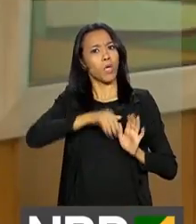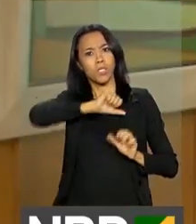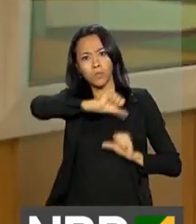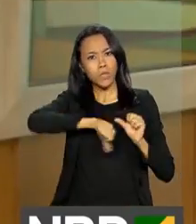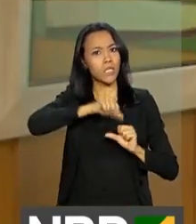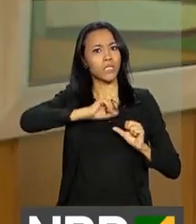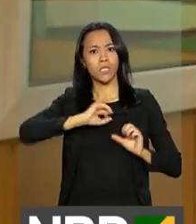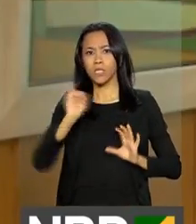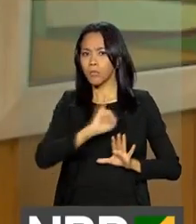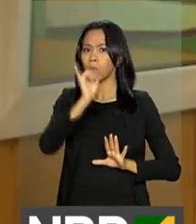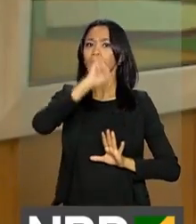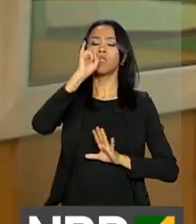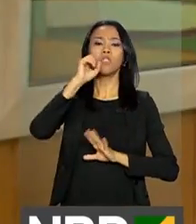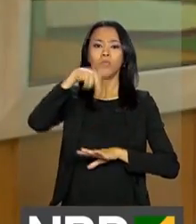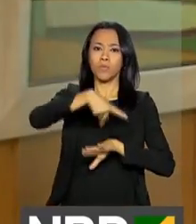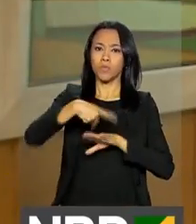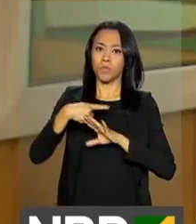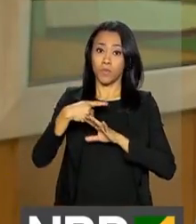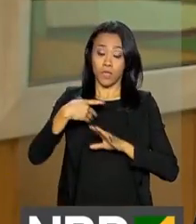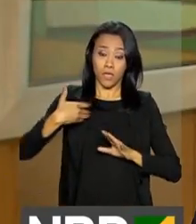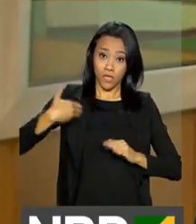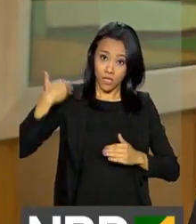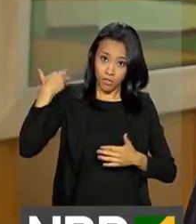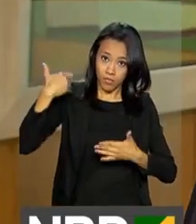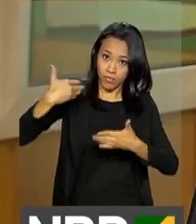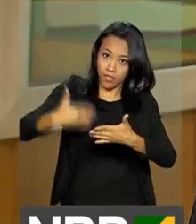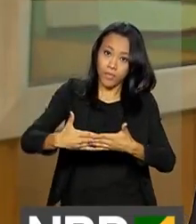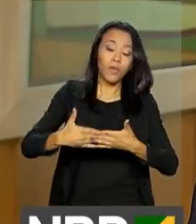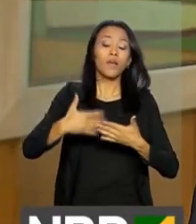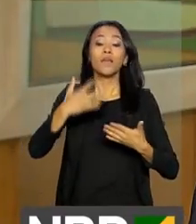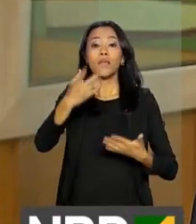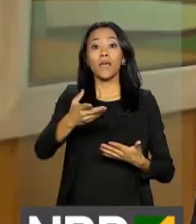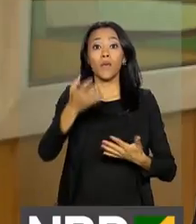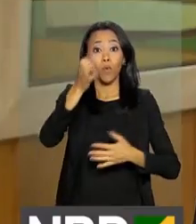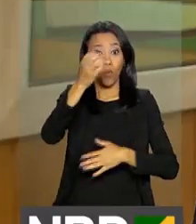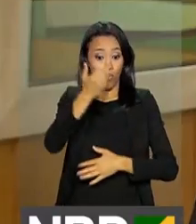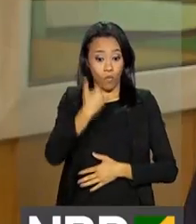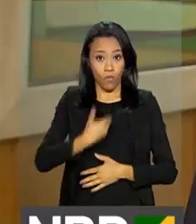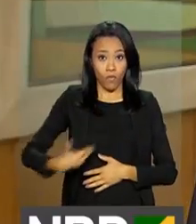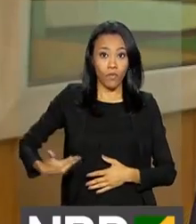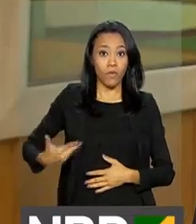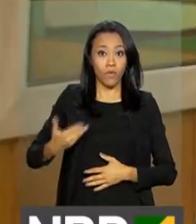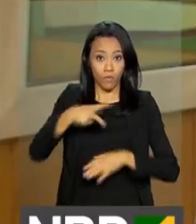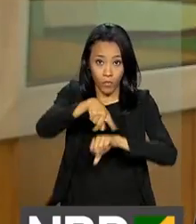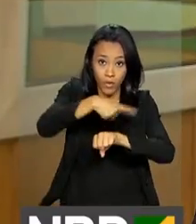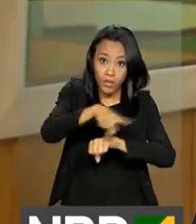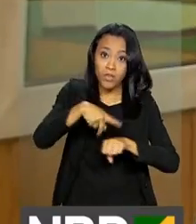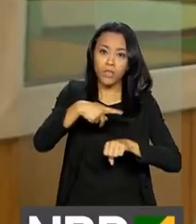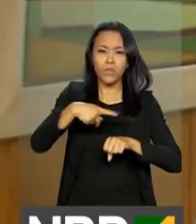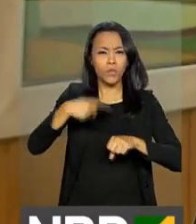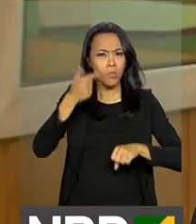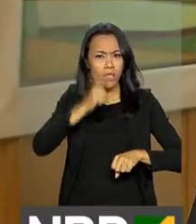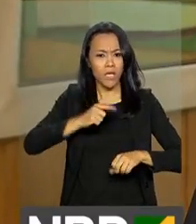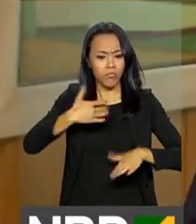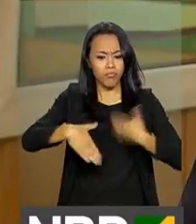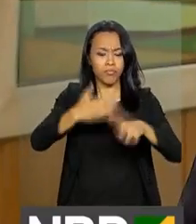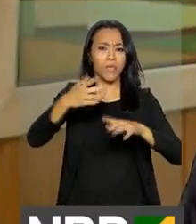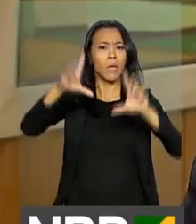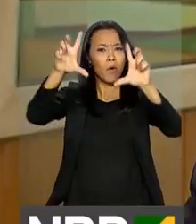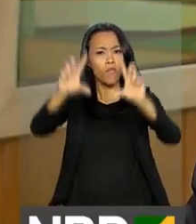razão que nestes quatro, cinco últimos meses o Estado brasileiro começou a crescer. Os preços baixaram,